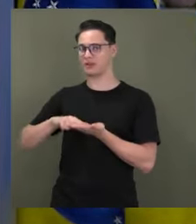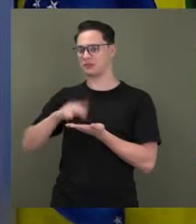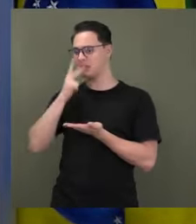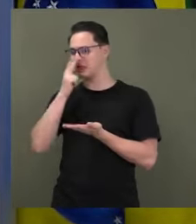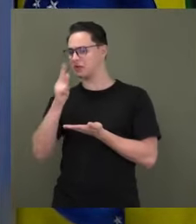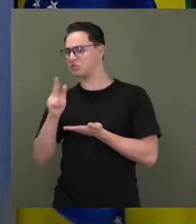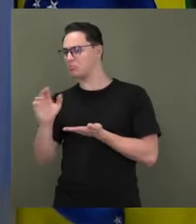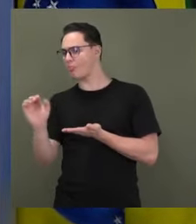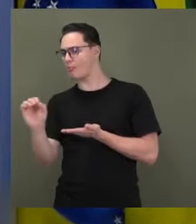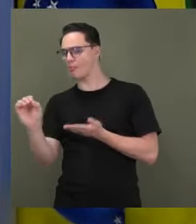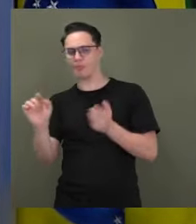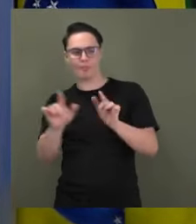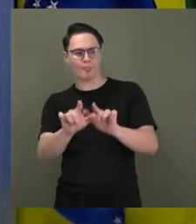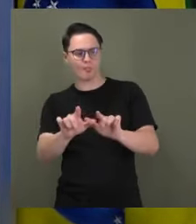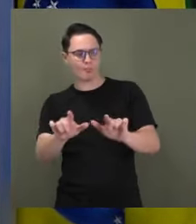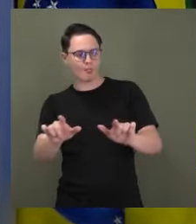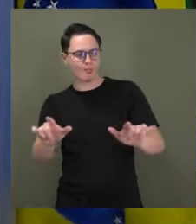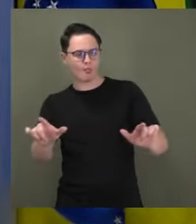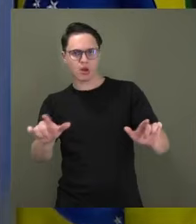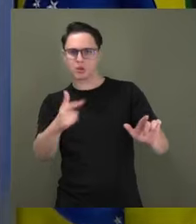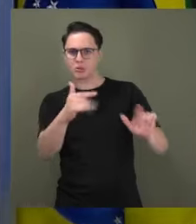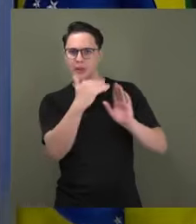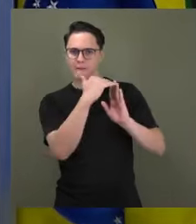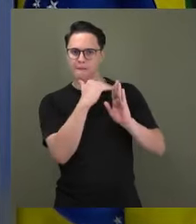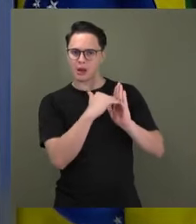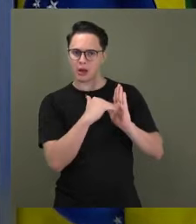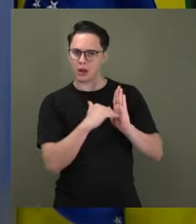Senado, sem pautas importantes,